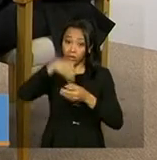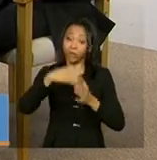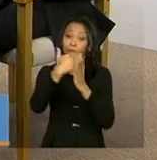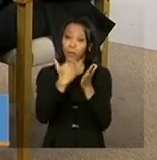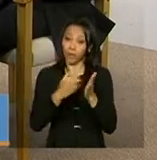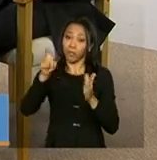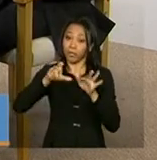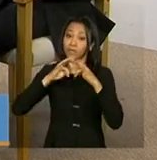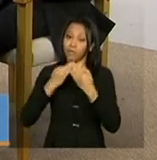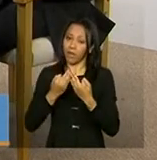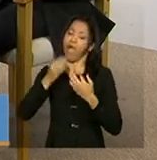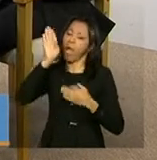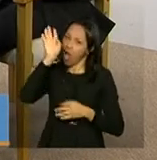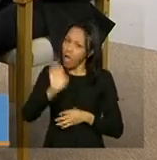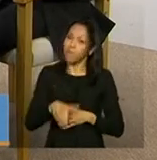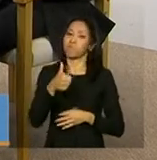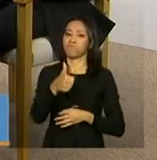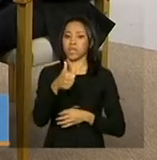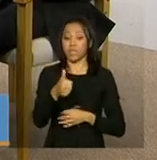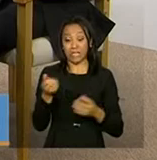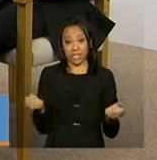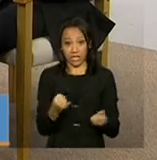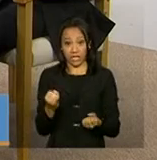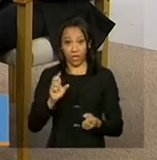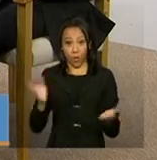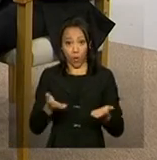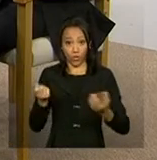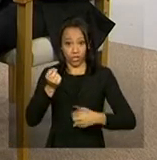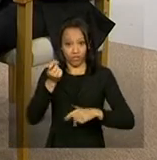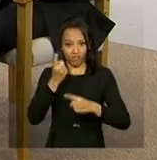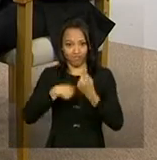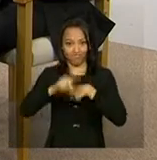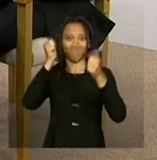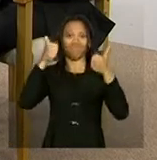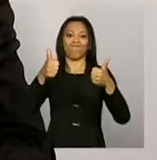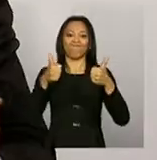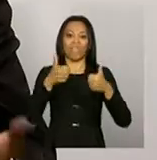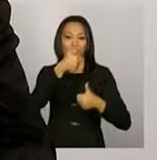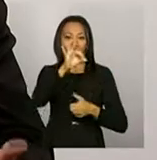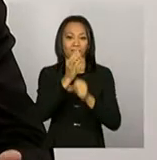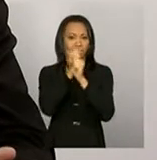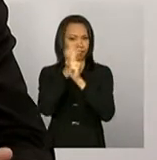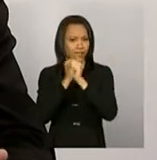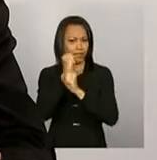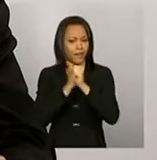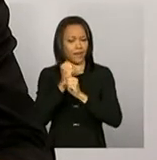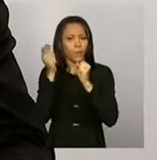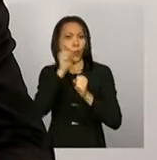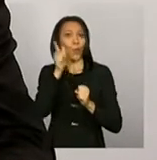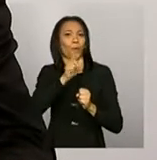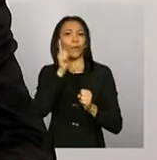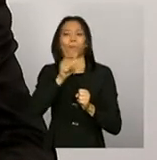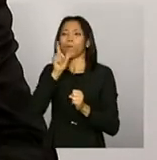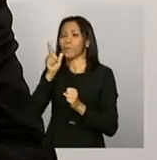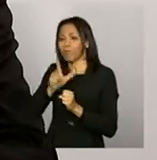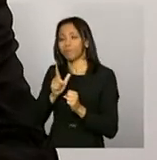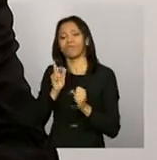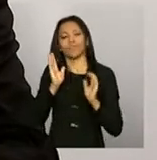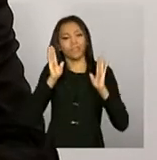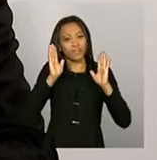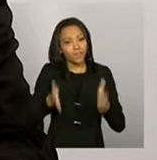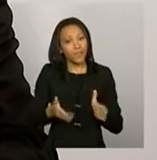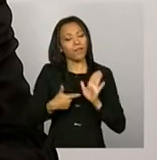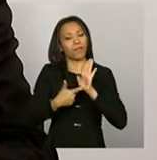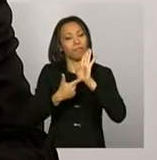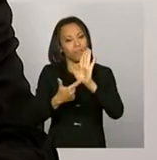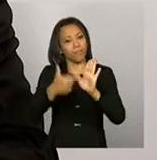é. Se a gente está comemorando hoje 10 anos com um conjunto expressivo de resultados mostrando que o